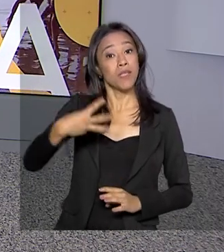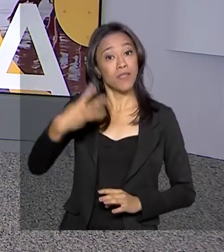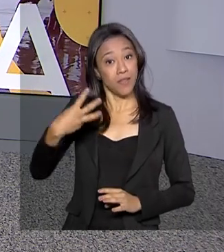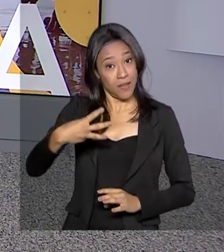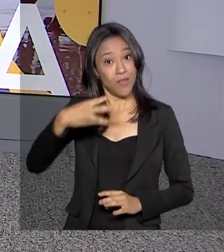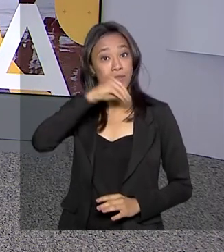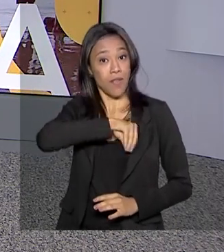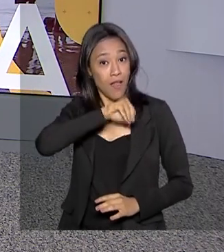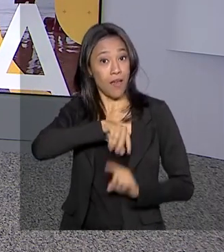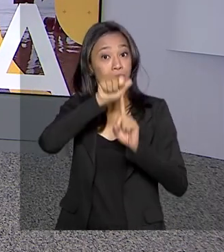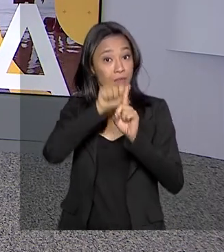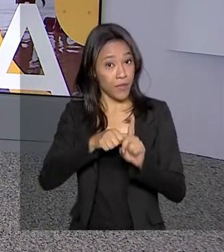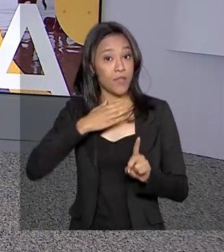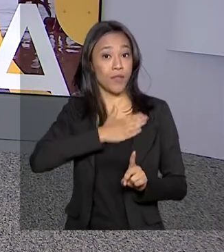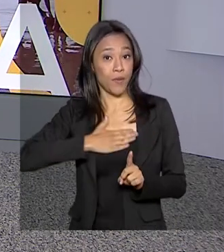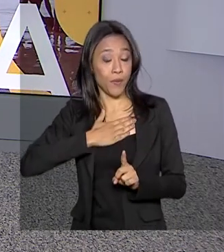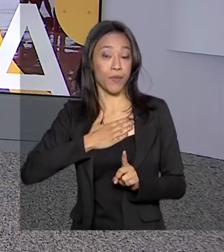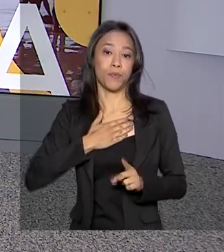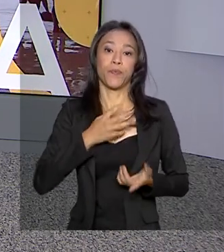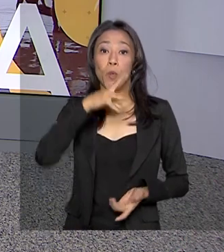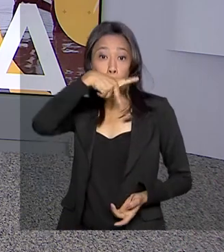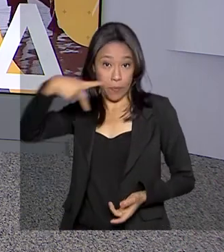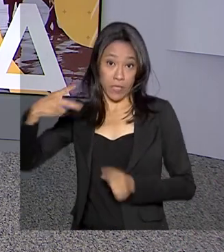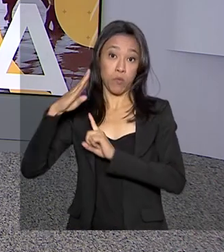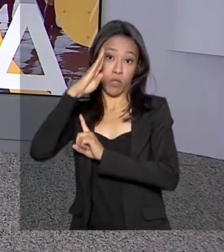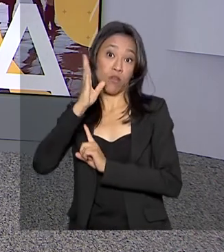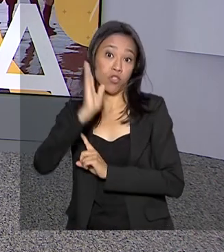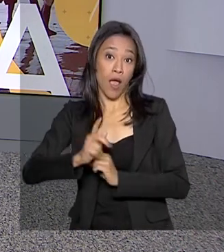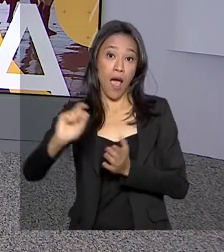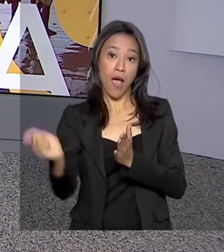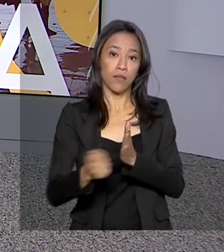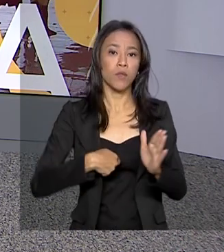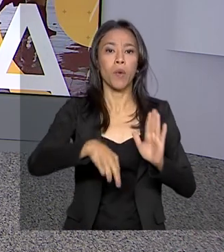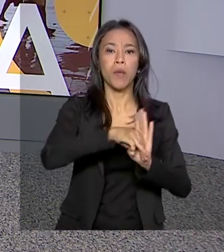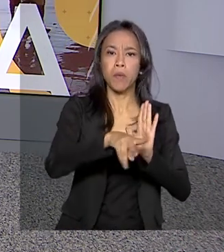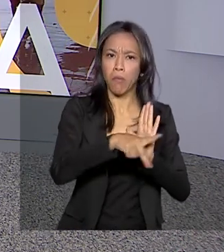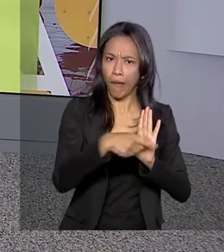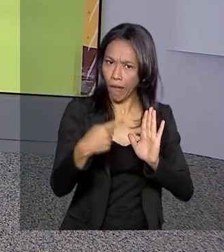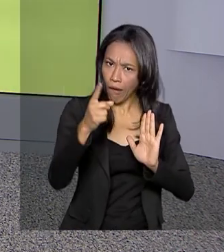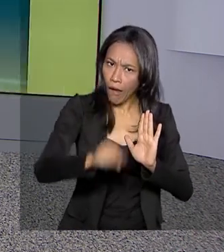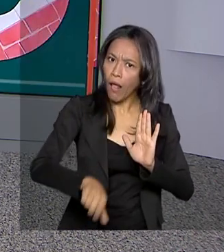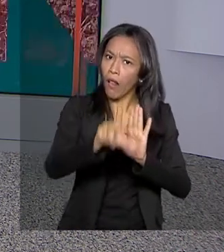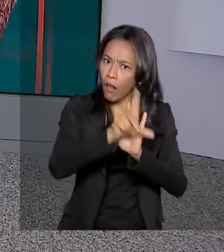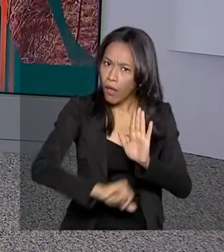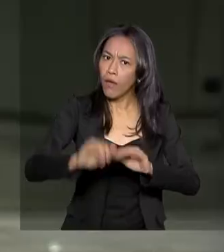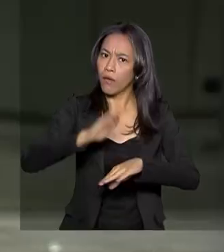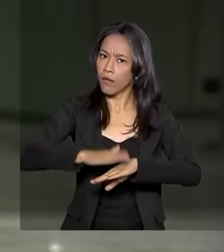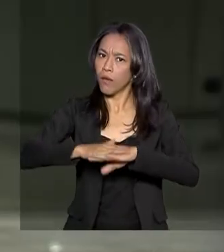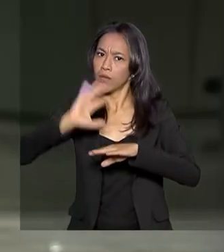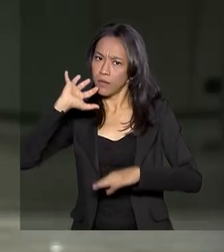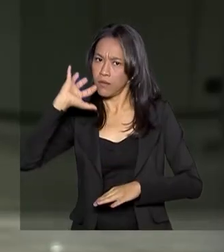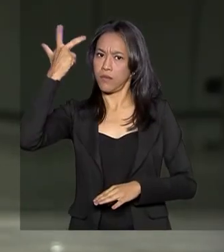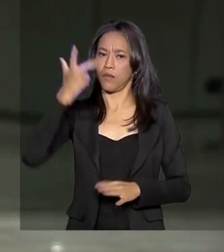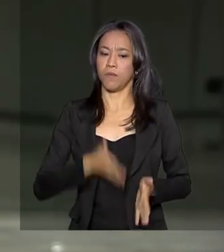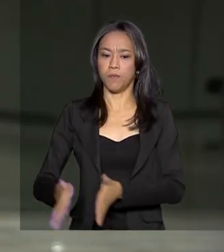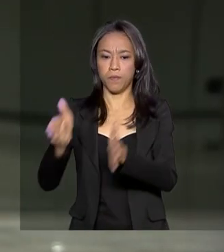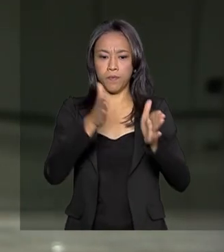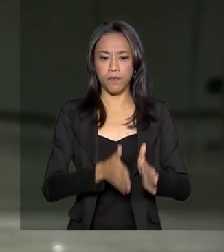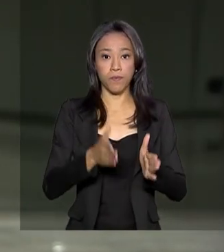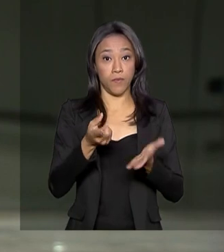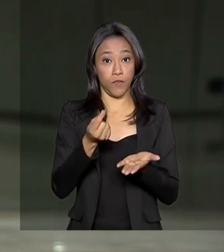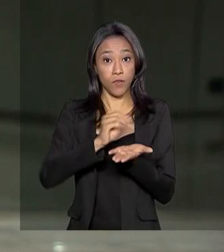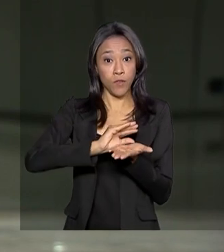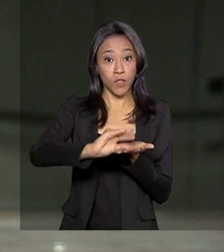agosto. O presidente Jair Bolsonaro assinou medida provisória que torna lei essa decisão. Serão liberados 21